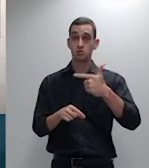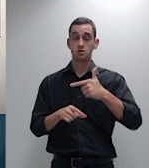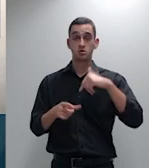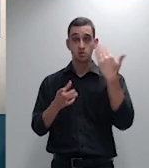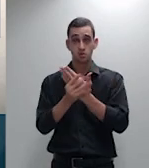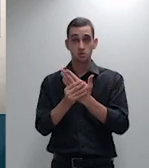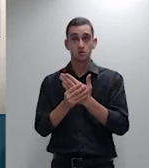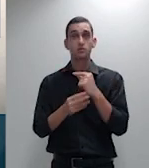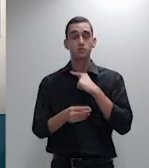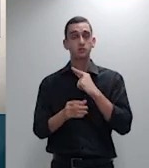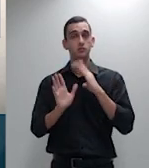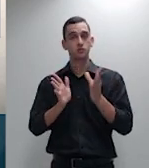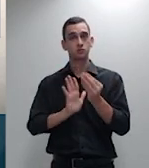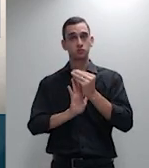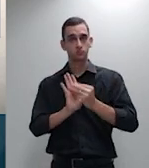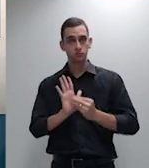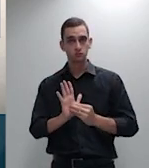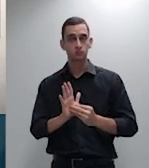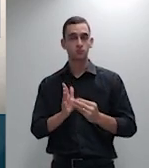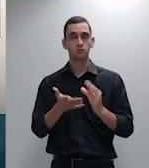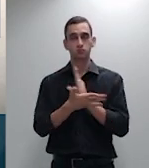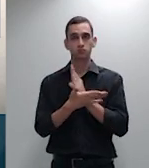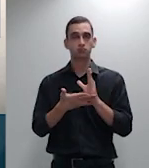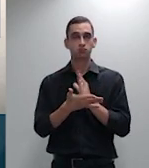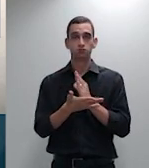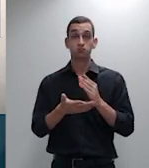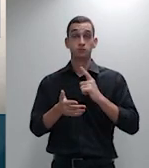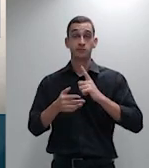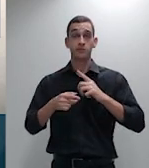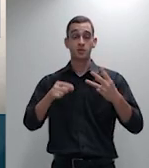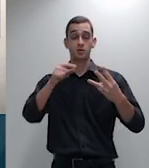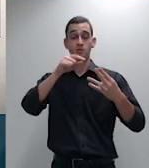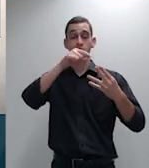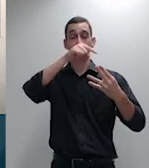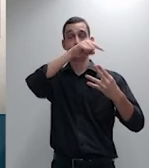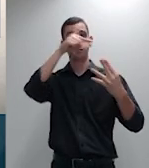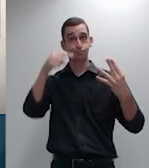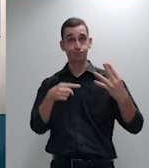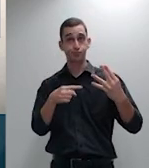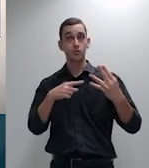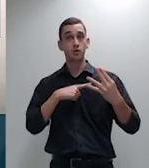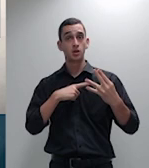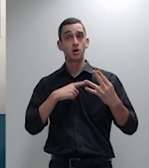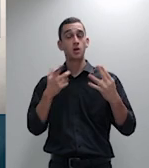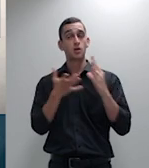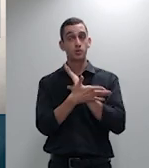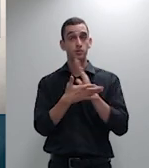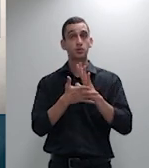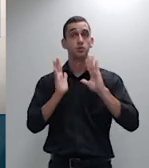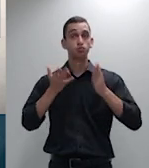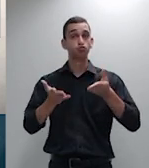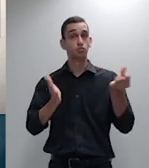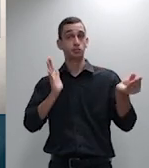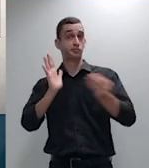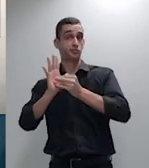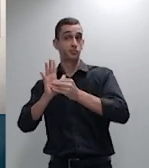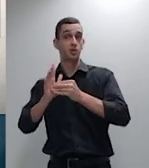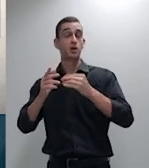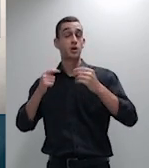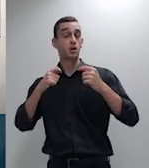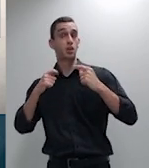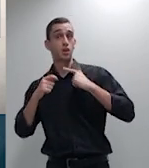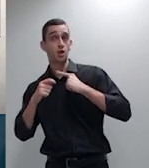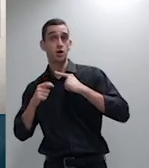ordinária tivesse declarada a existência ou mesmo a inexistência da relação jurídica de direito material